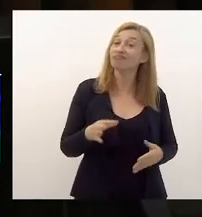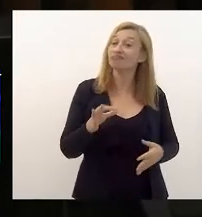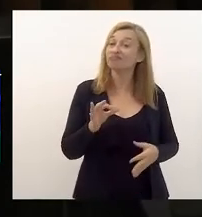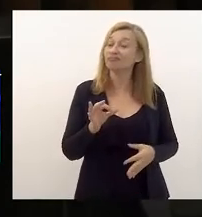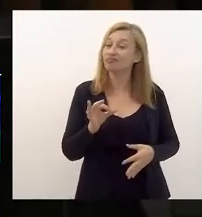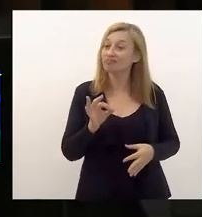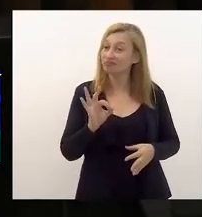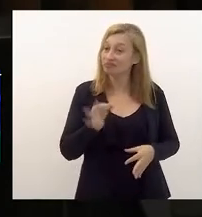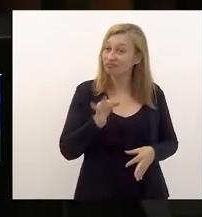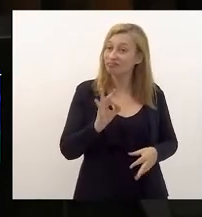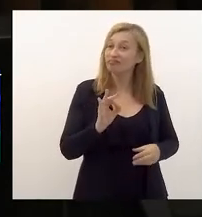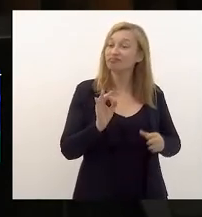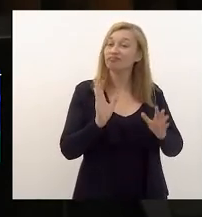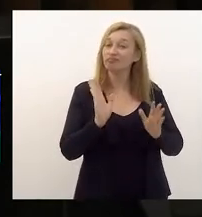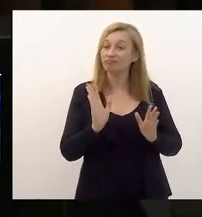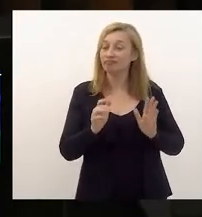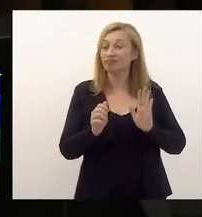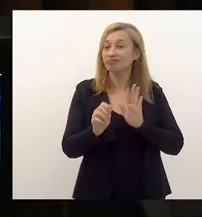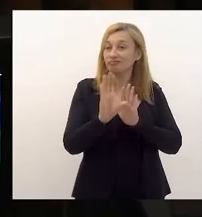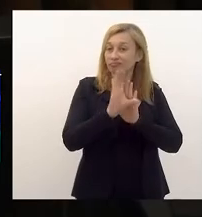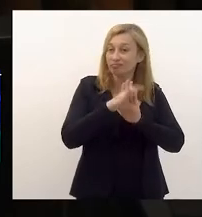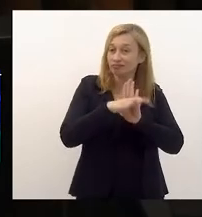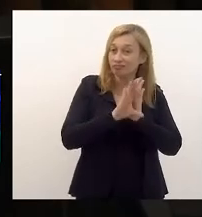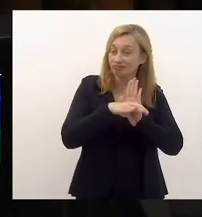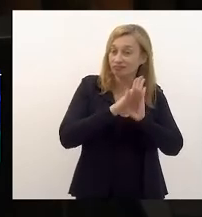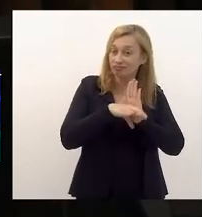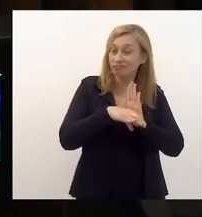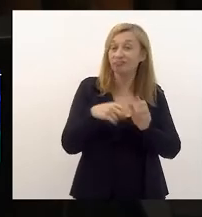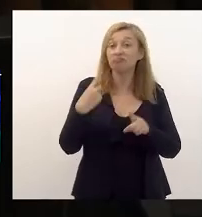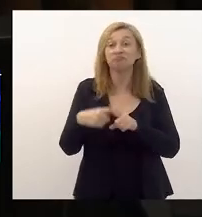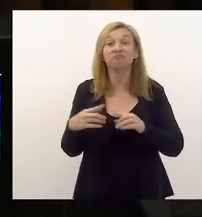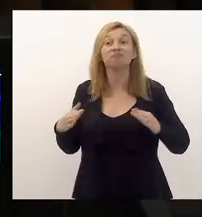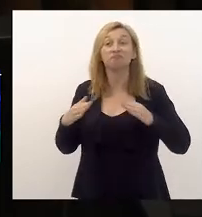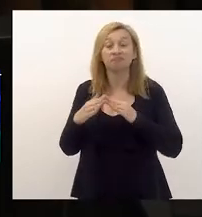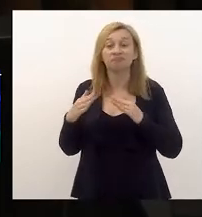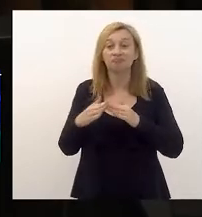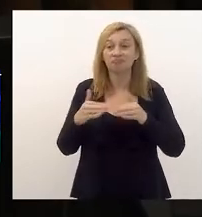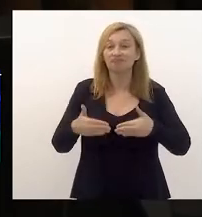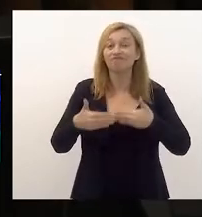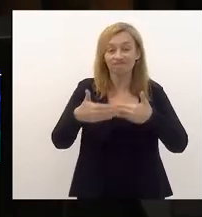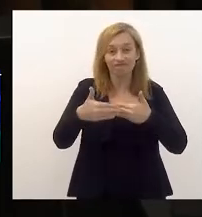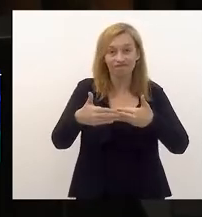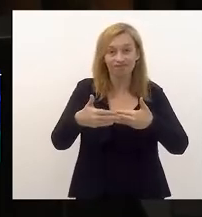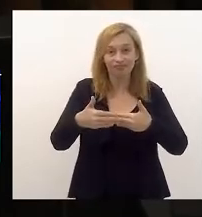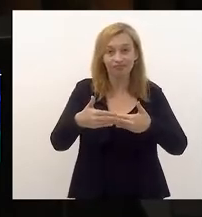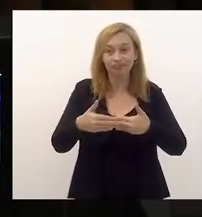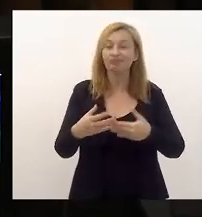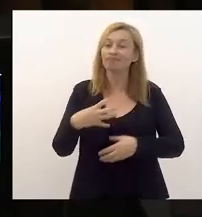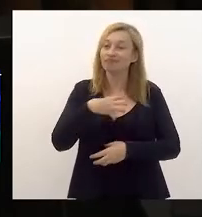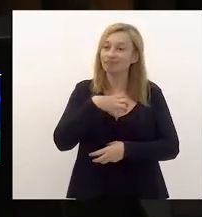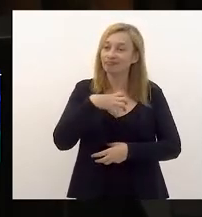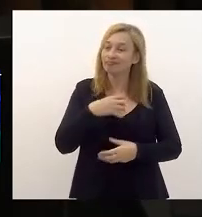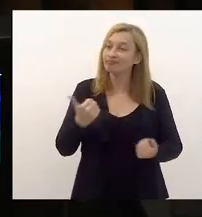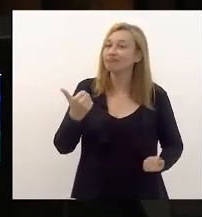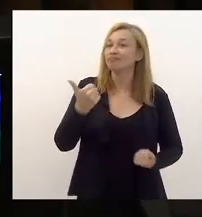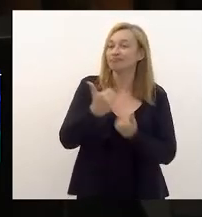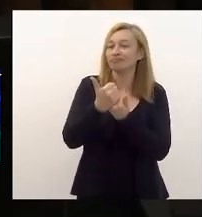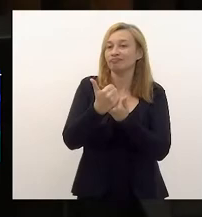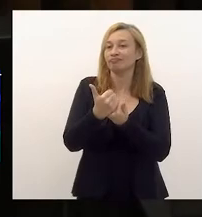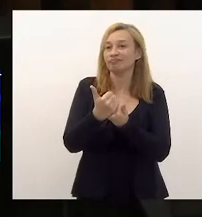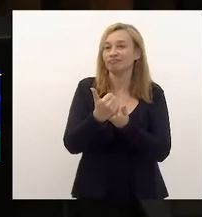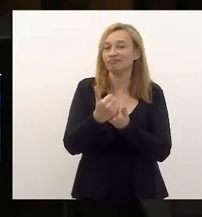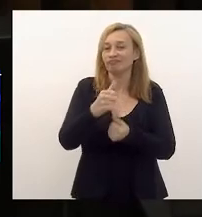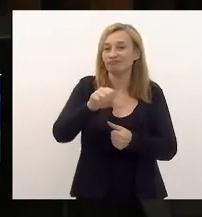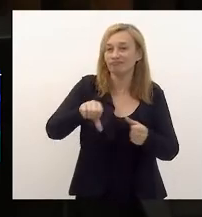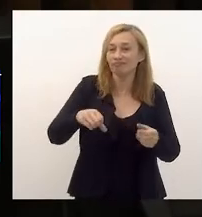esses conceitos em princípios, porque essa casa saiu na frente no sentido de apoiar essa